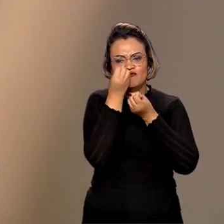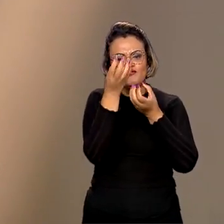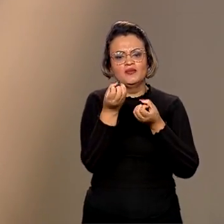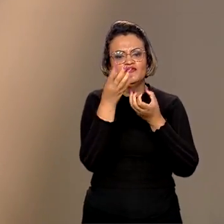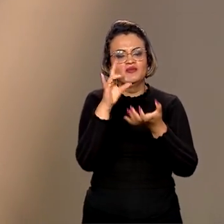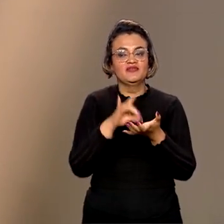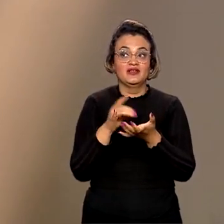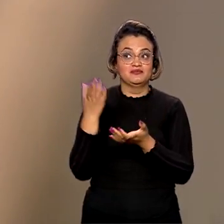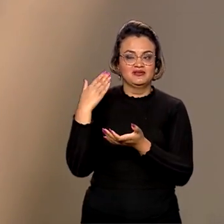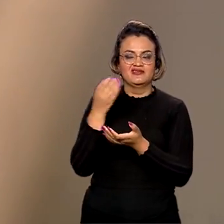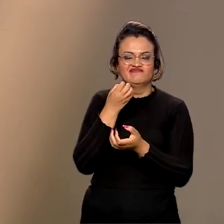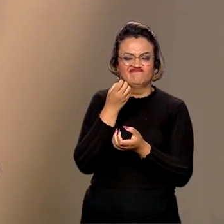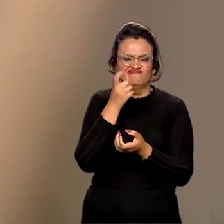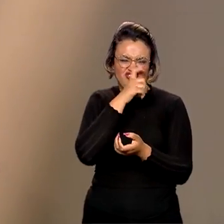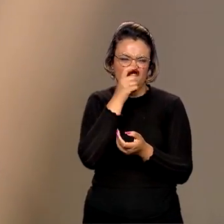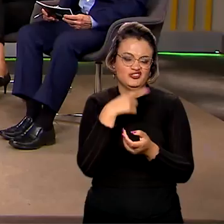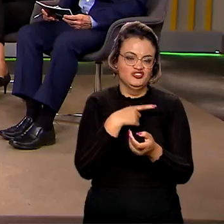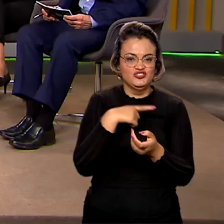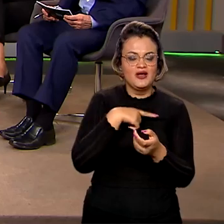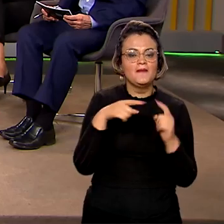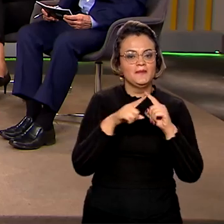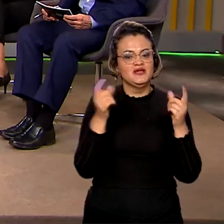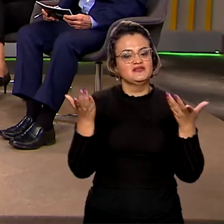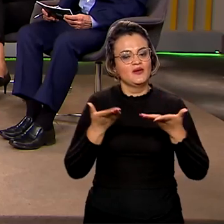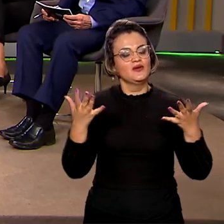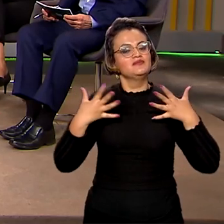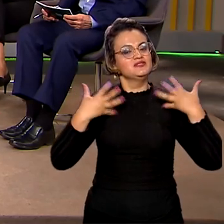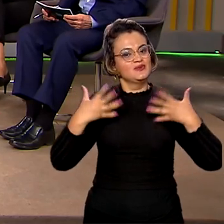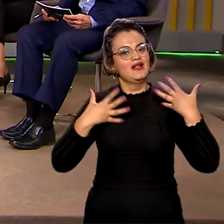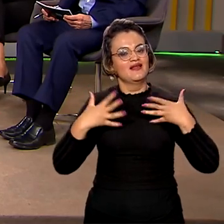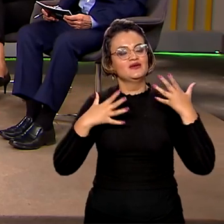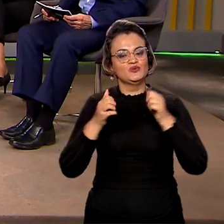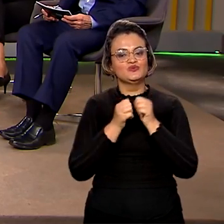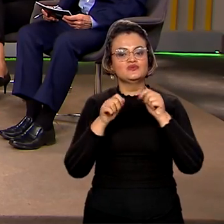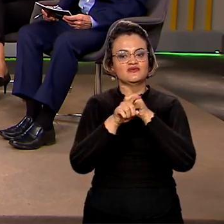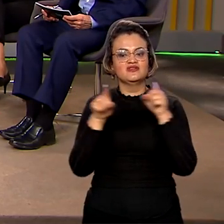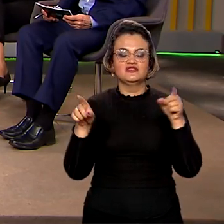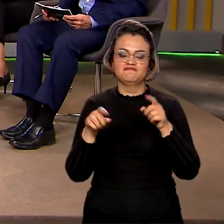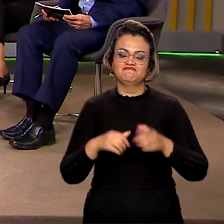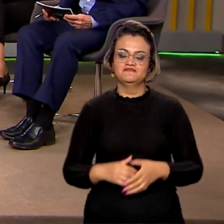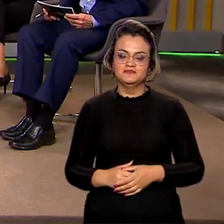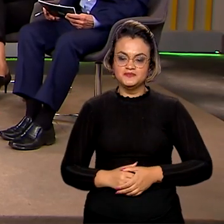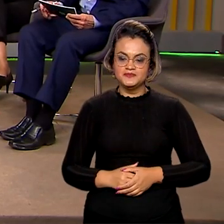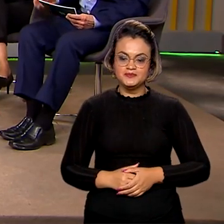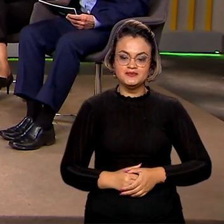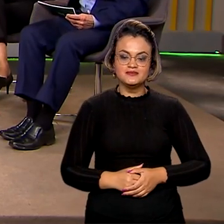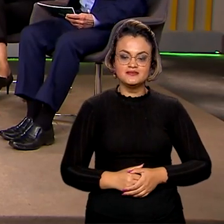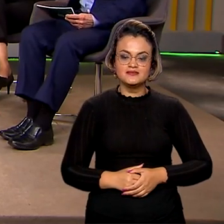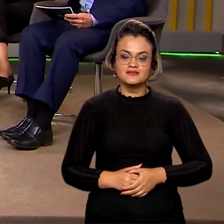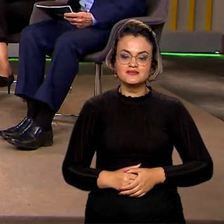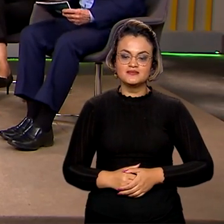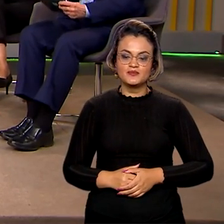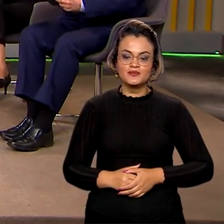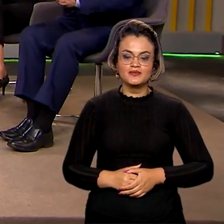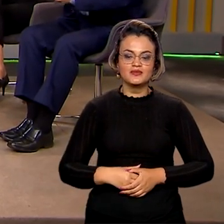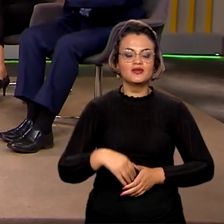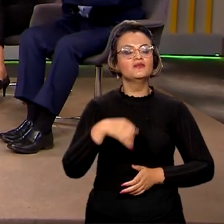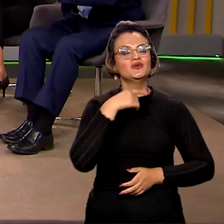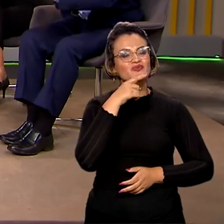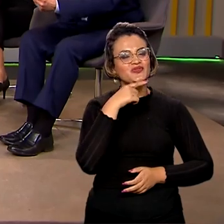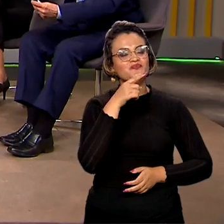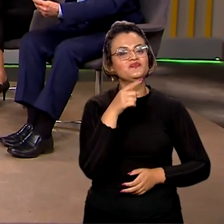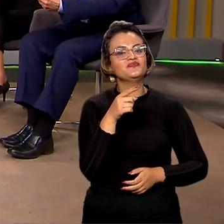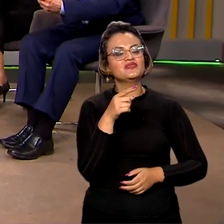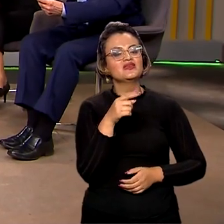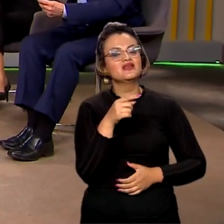vinha acontecendo. Então, para mim é uma grande alegria poder estar aqui hoje nessa grande estreia. Muito bom. Agora uma pergunta que tem a ver